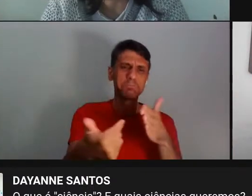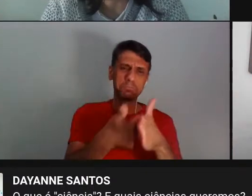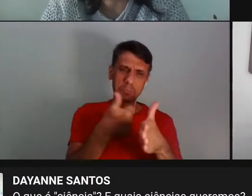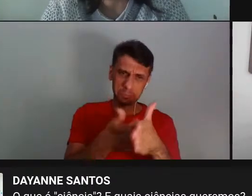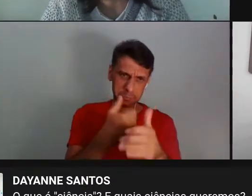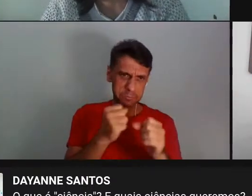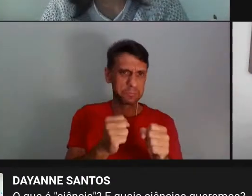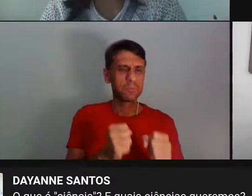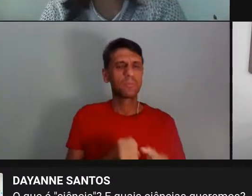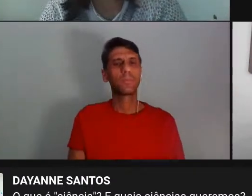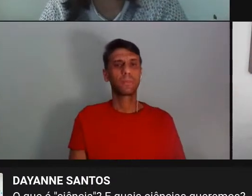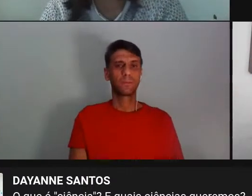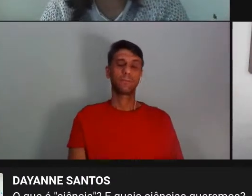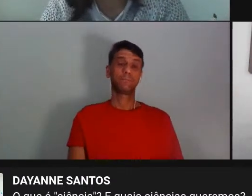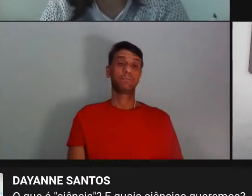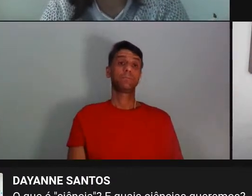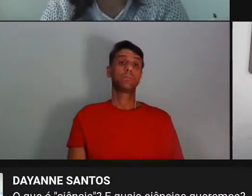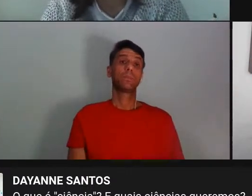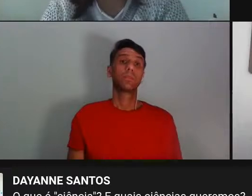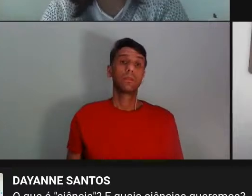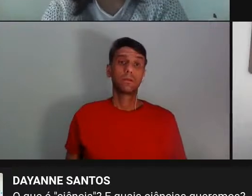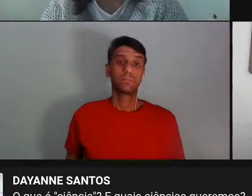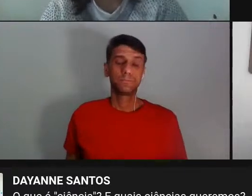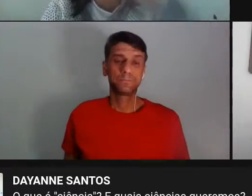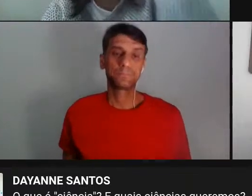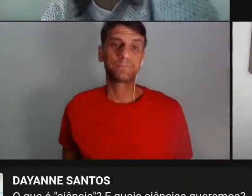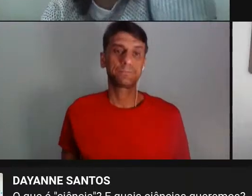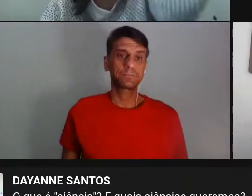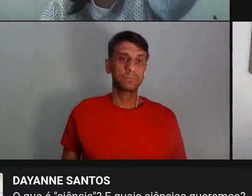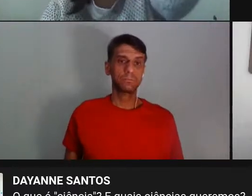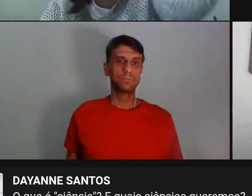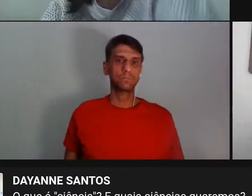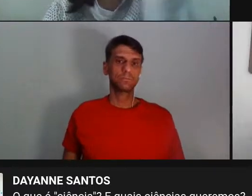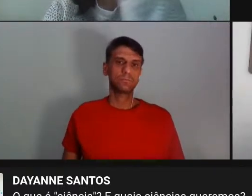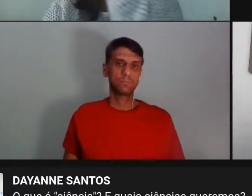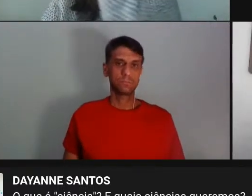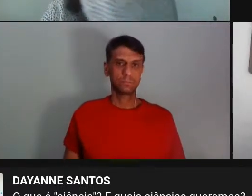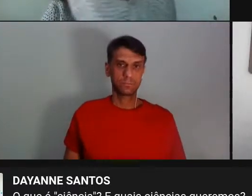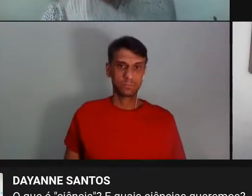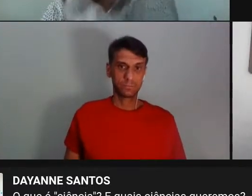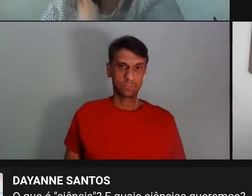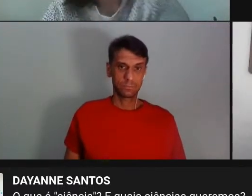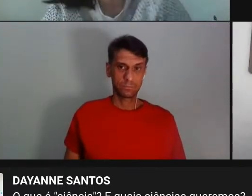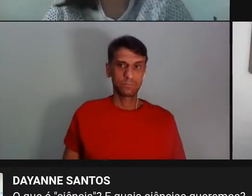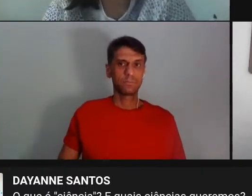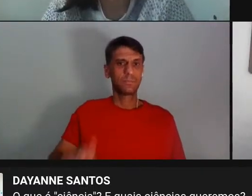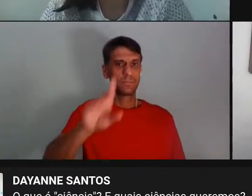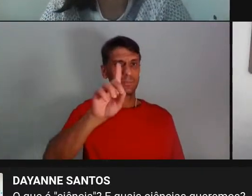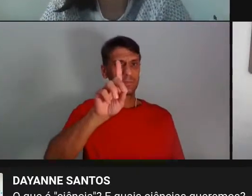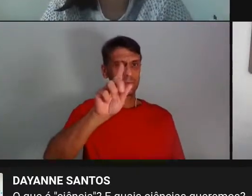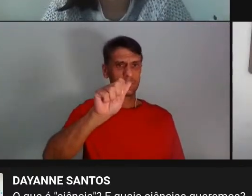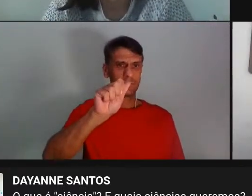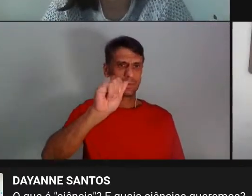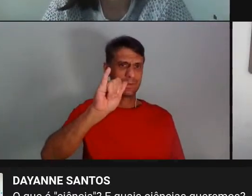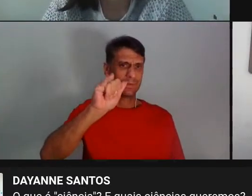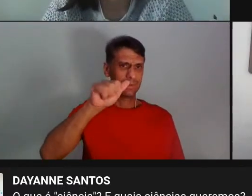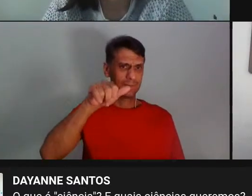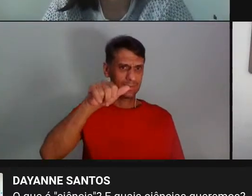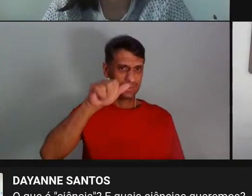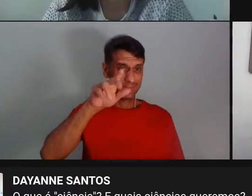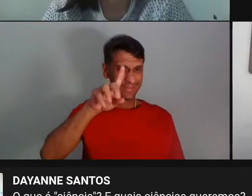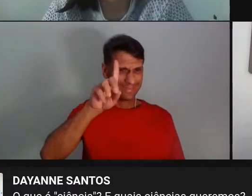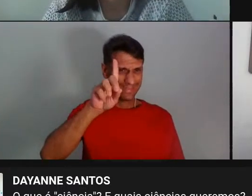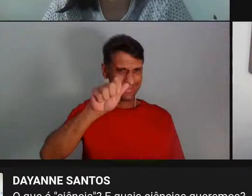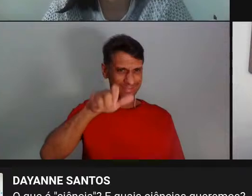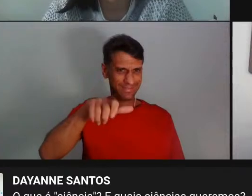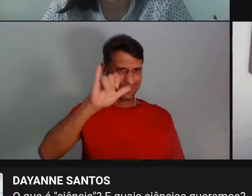Então, então, tem aqui, aqui eu não estou recebendo... Ah, uma pergunta da Daiane dos Santos, que já tinham até